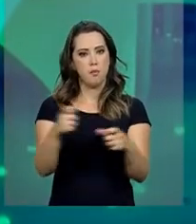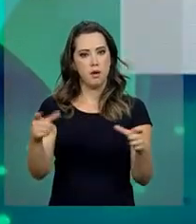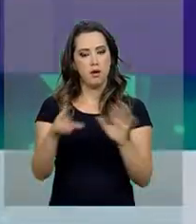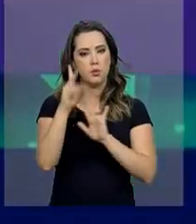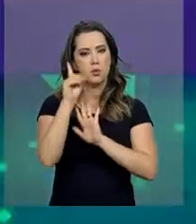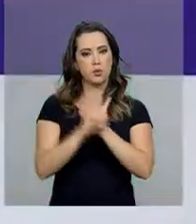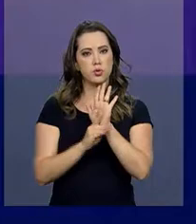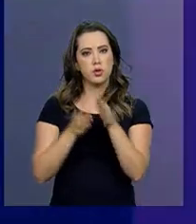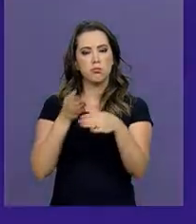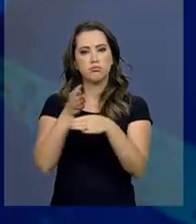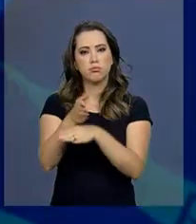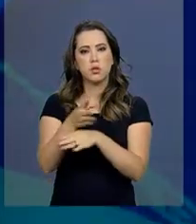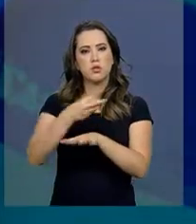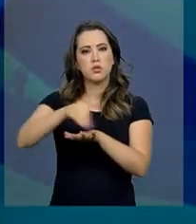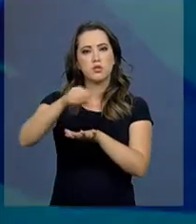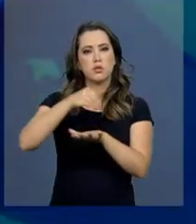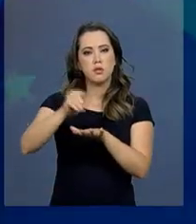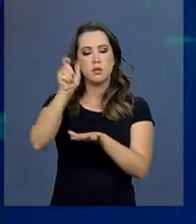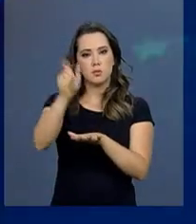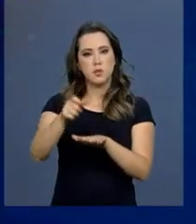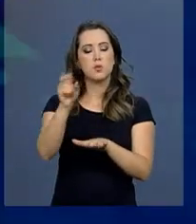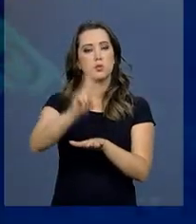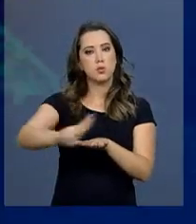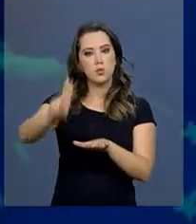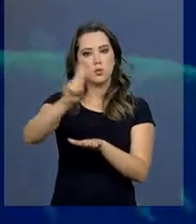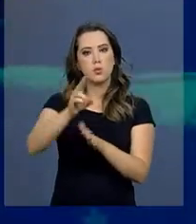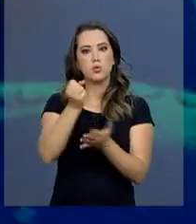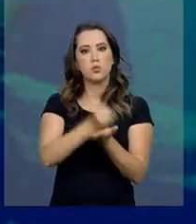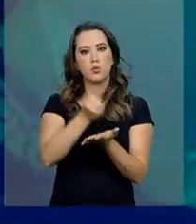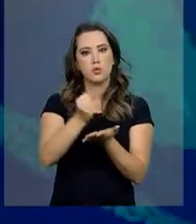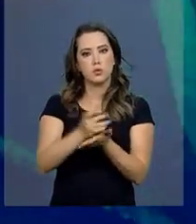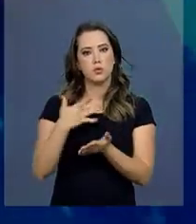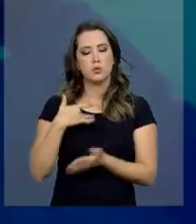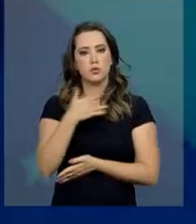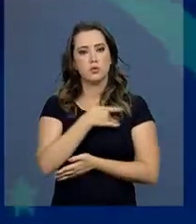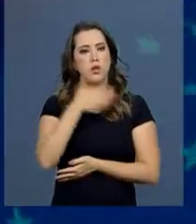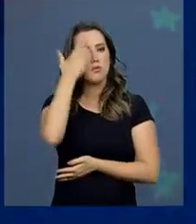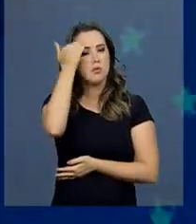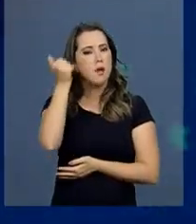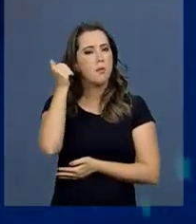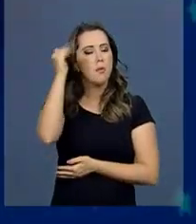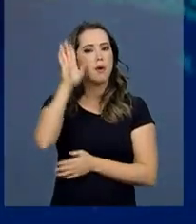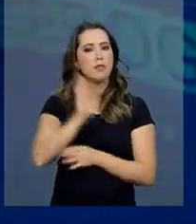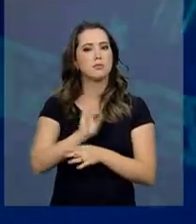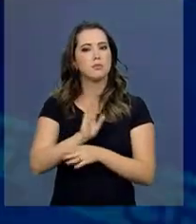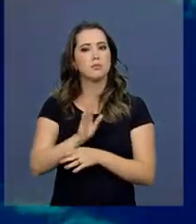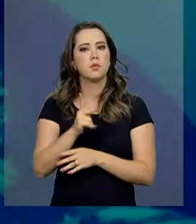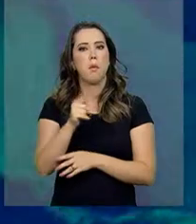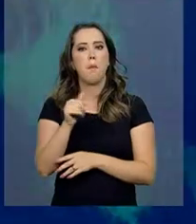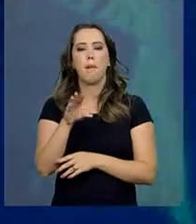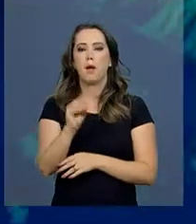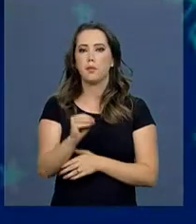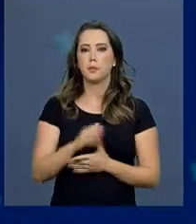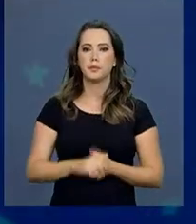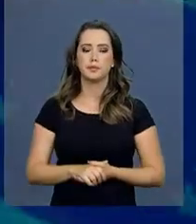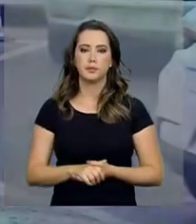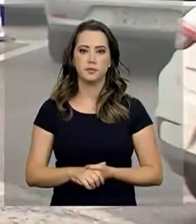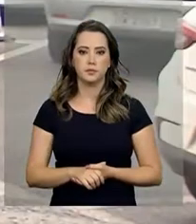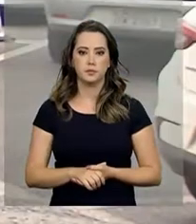direito de acesso à informação de quem usa planos de saúde. Saiba mais na reportagem de Pablo Mundin.